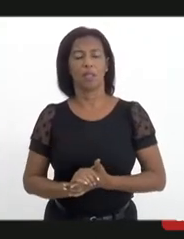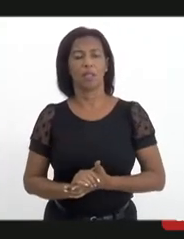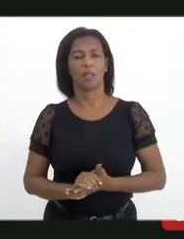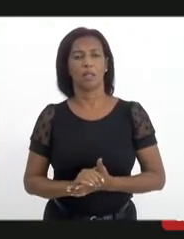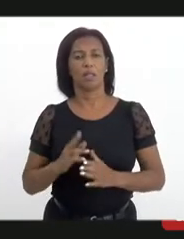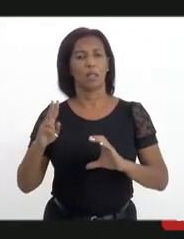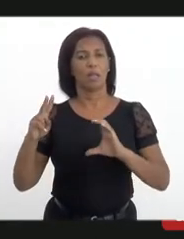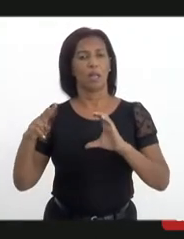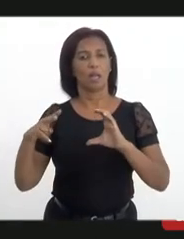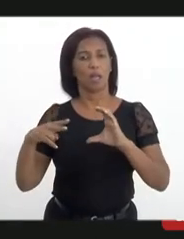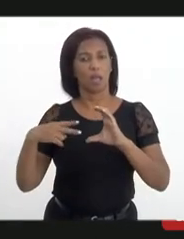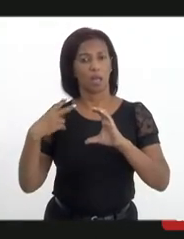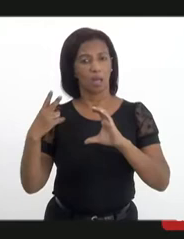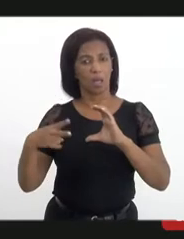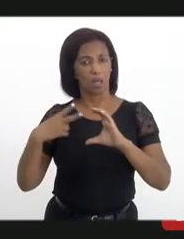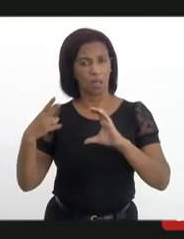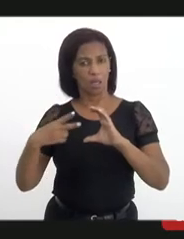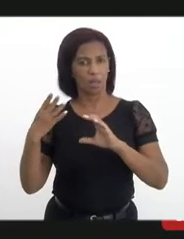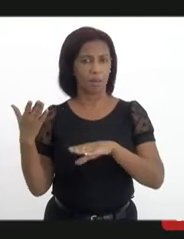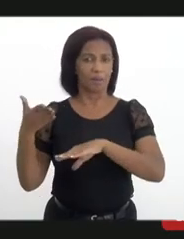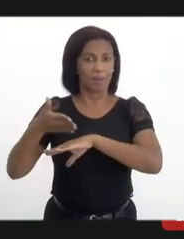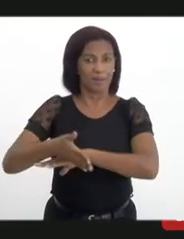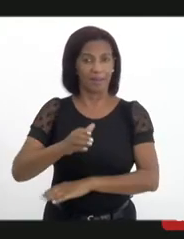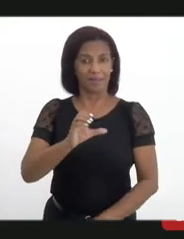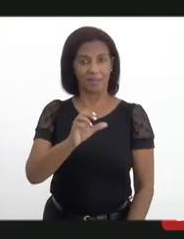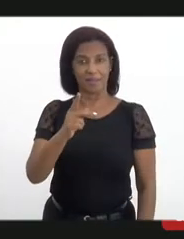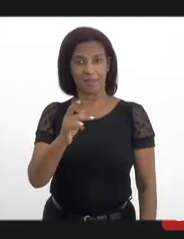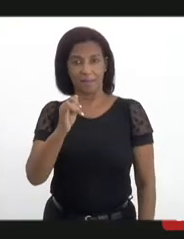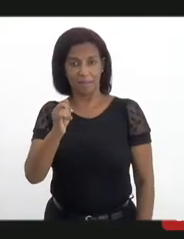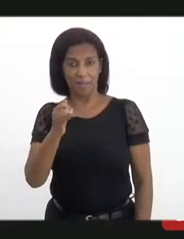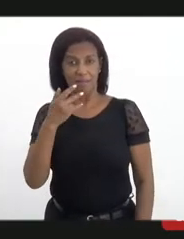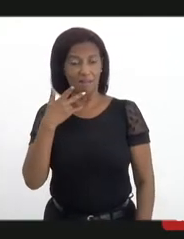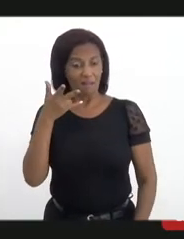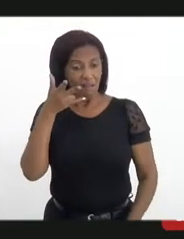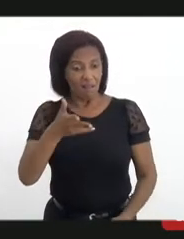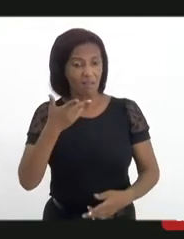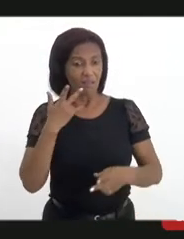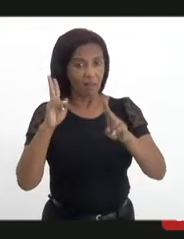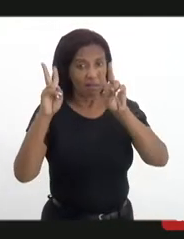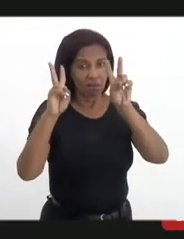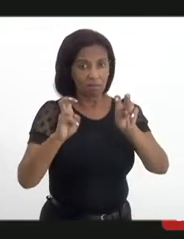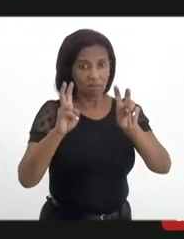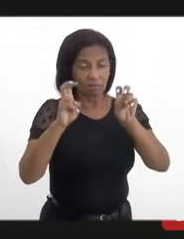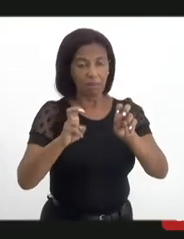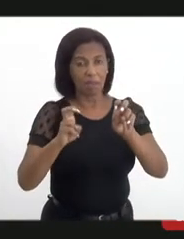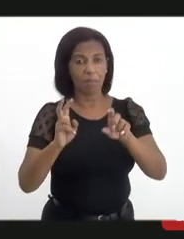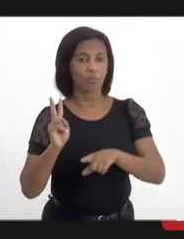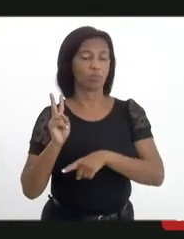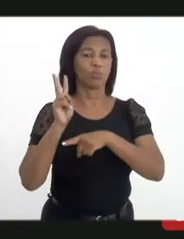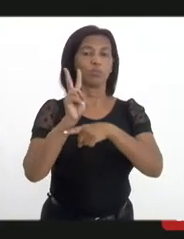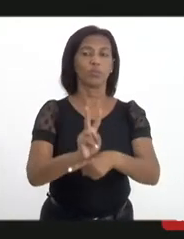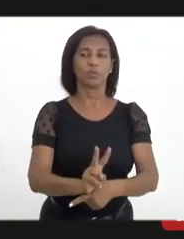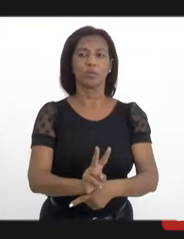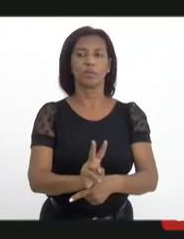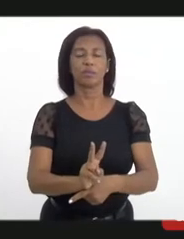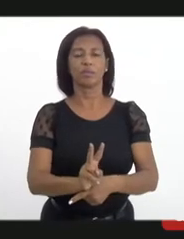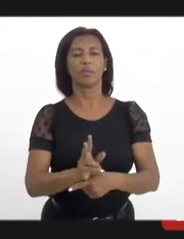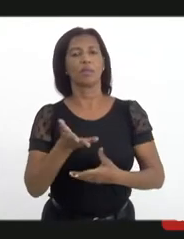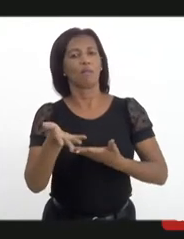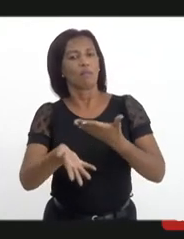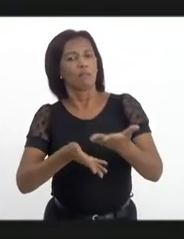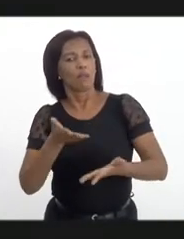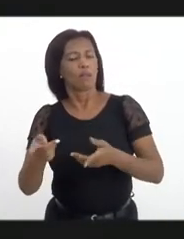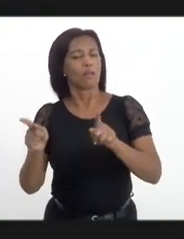Federal, eu entrei na CPI exatamente para tratar da questão preventiva e tratar